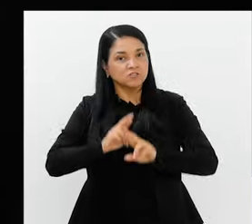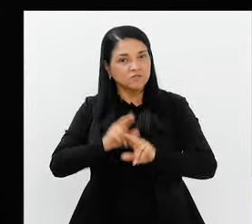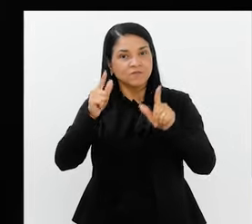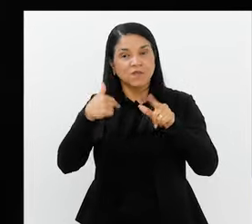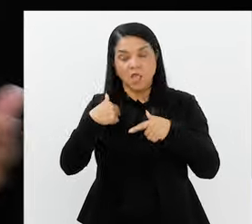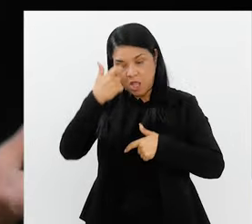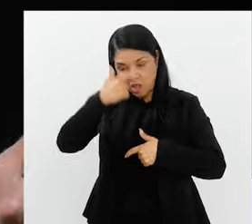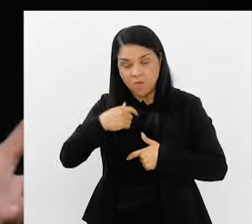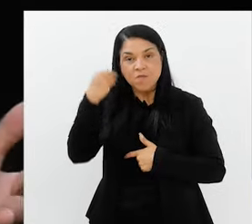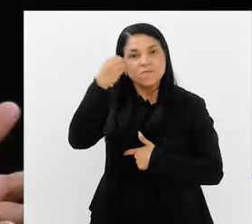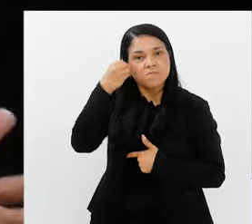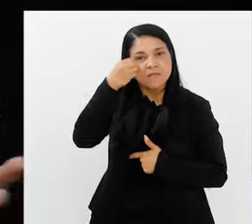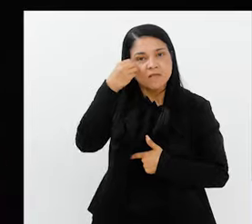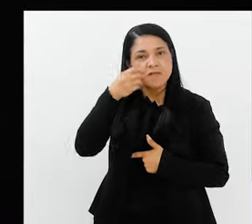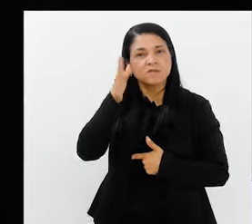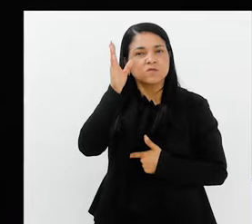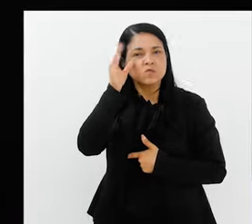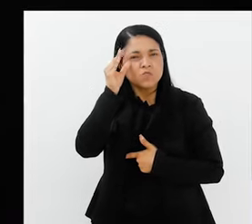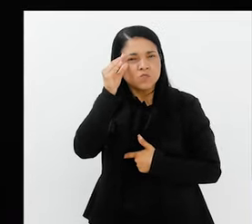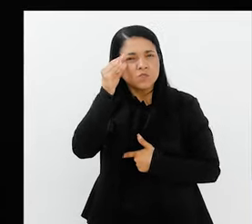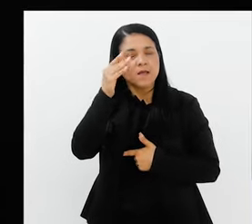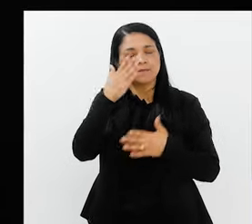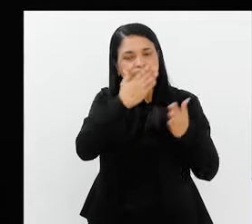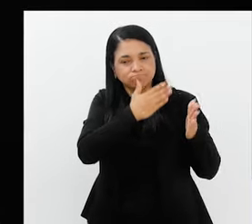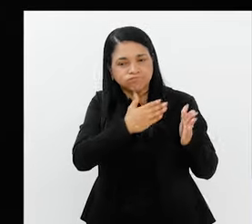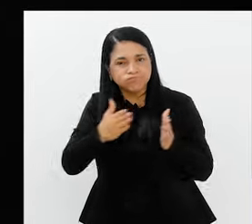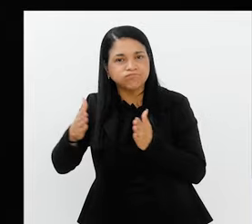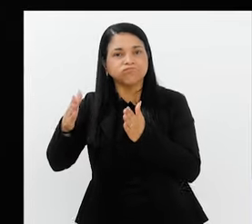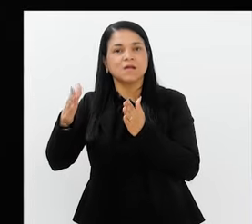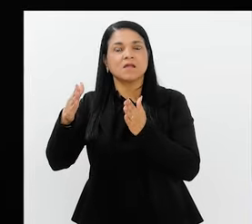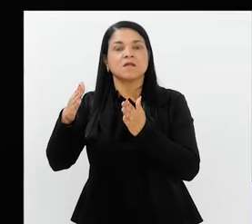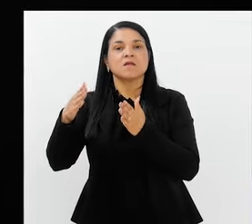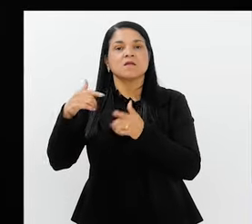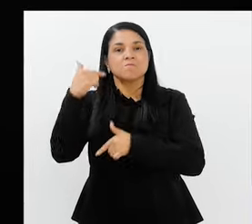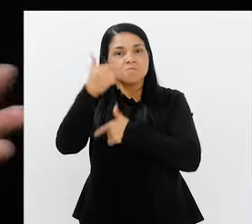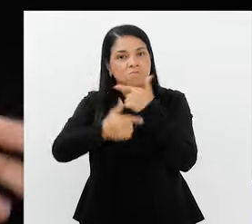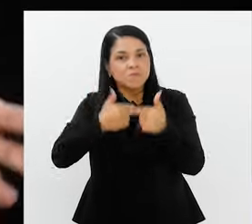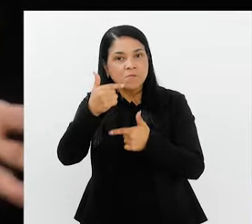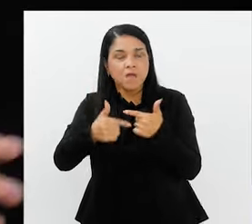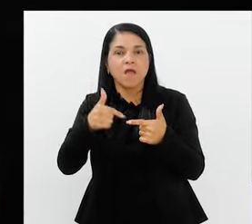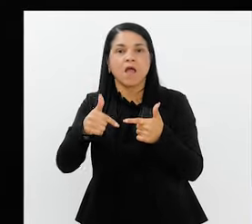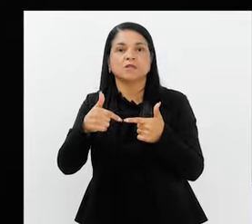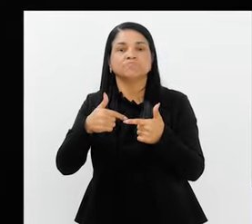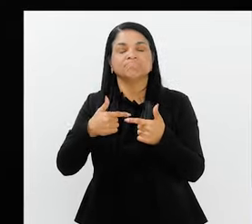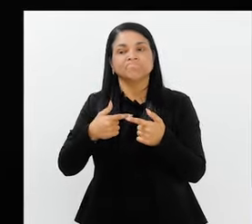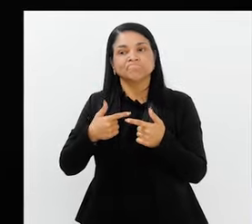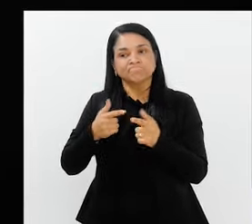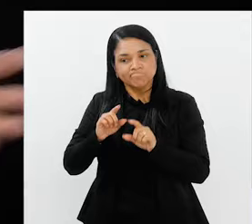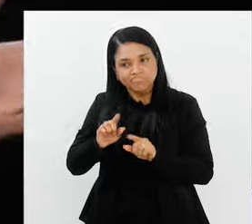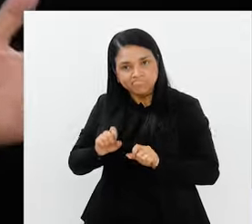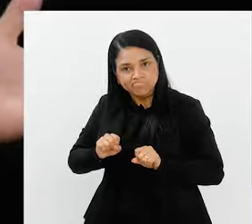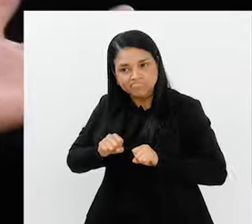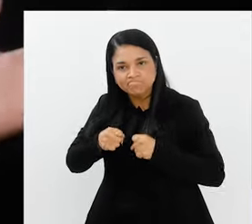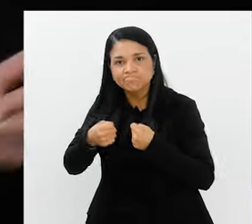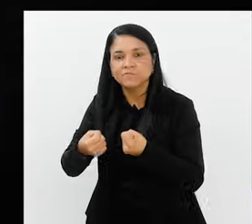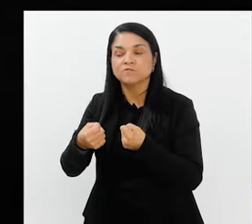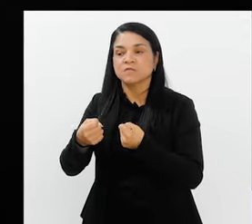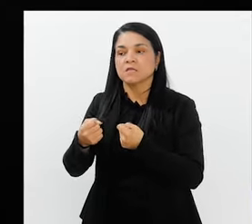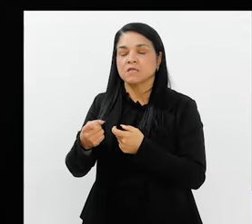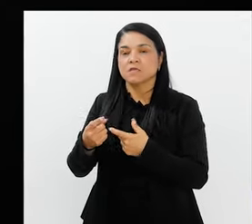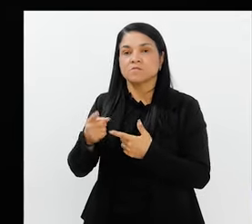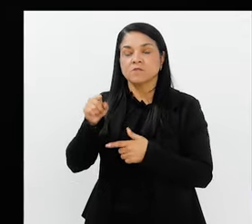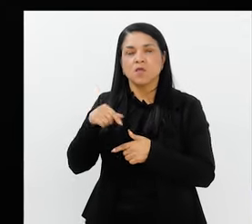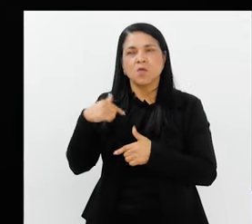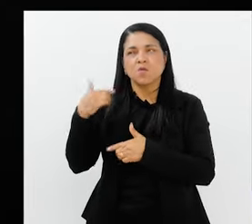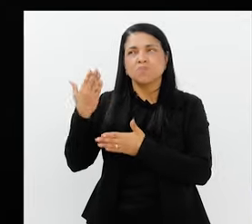mesmo, por experiência própria, tenho curiosidades que ao longo da minha carreira eu enfrentei em relação aos dirigentes. Há algum tempo